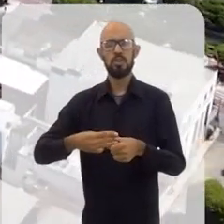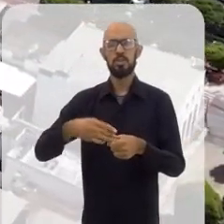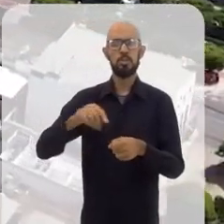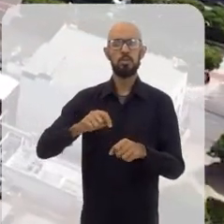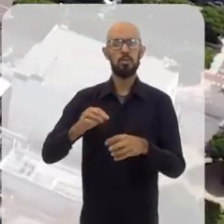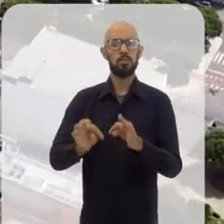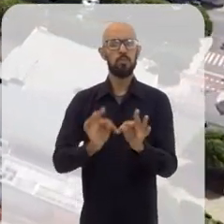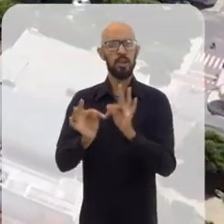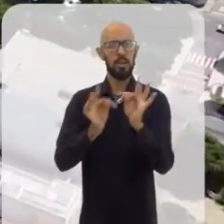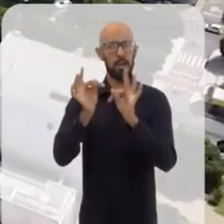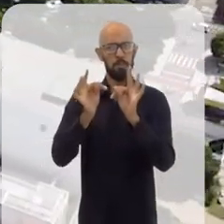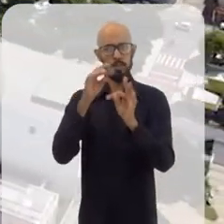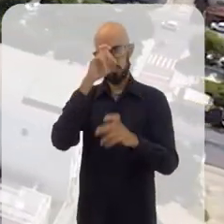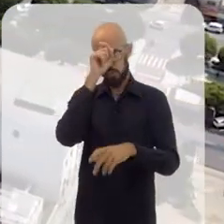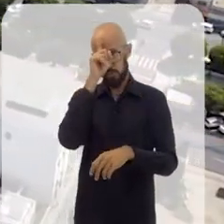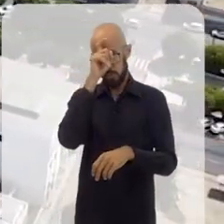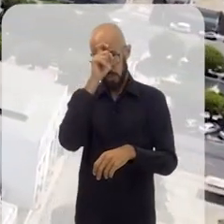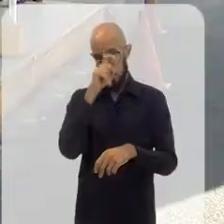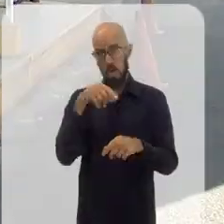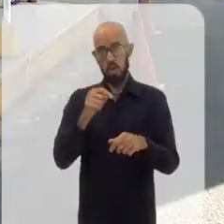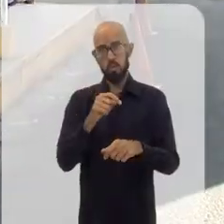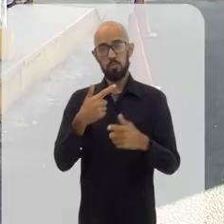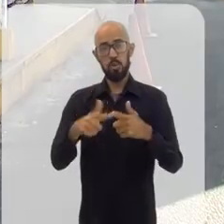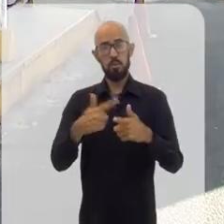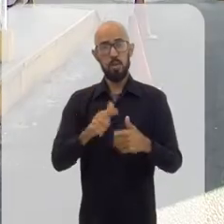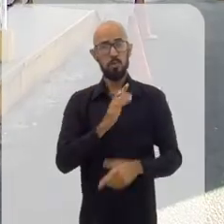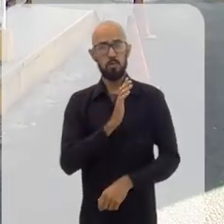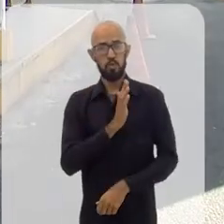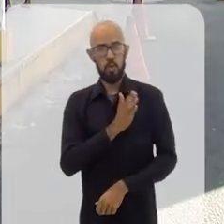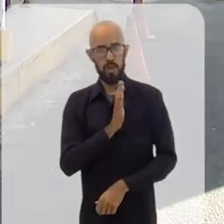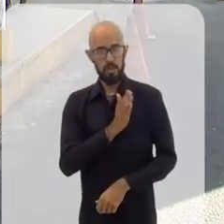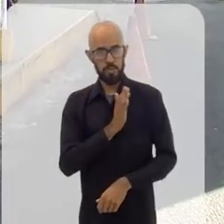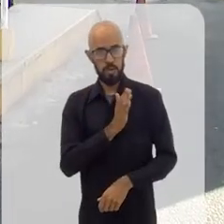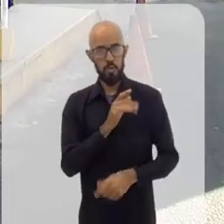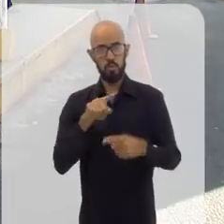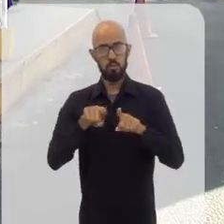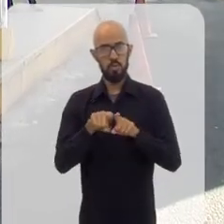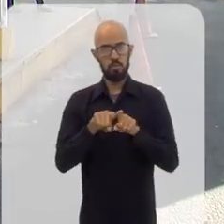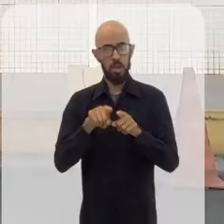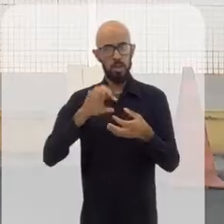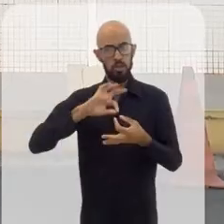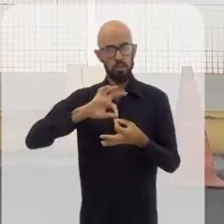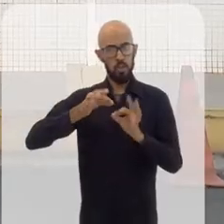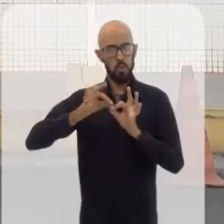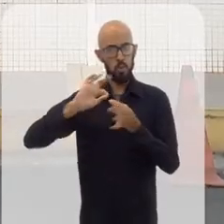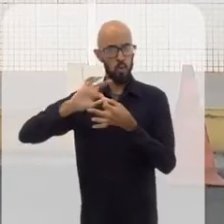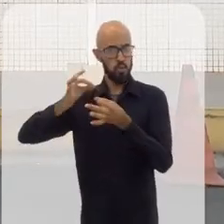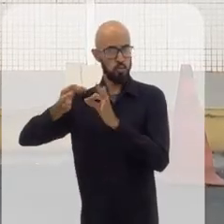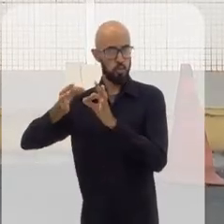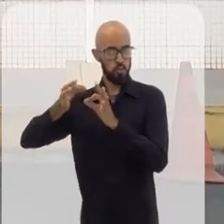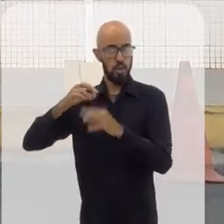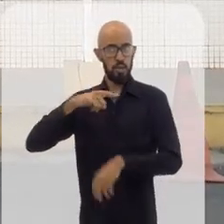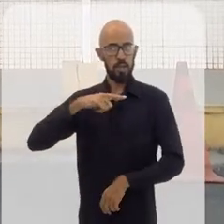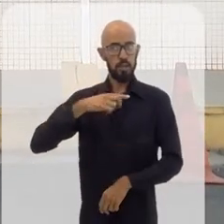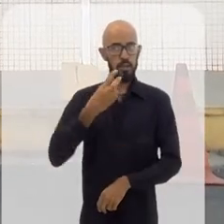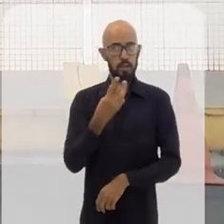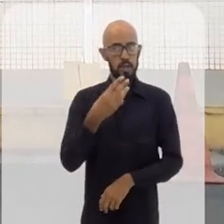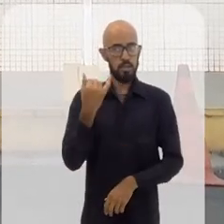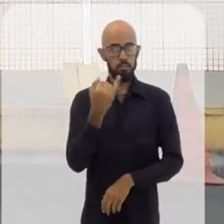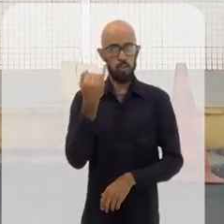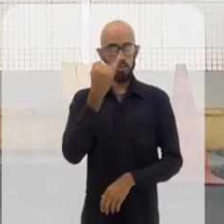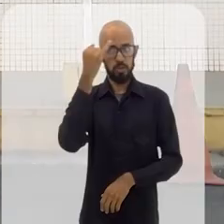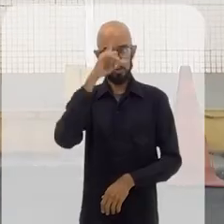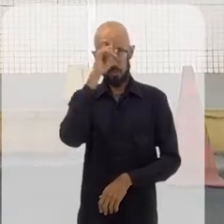referência nacional no tratamento hospitalar de pacientes cardíacos e neurológicos, com pelo menos três importantes